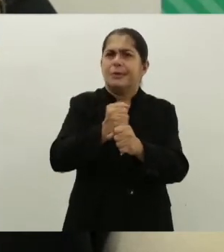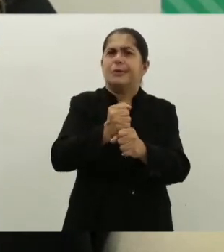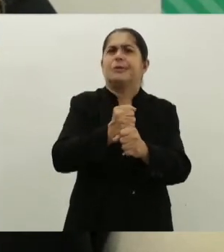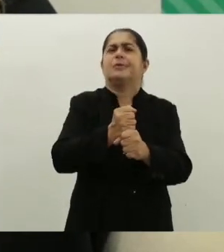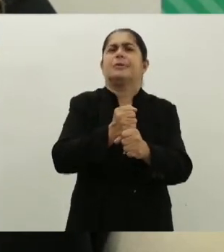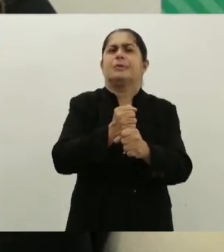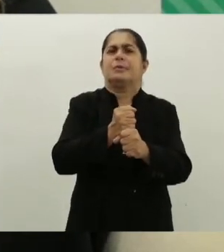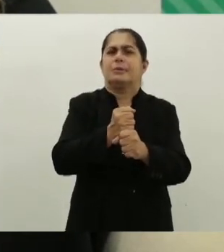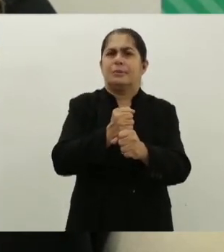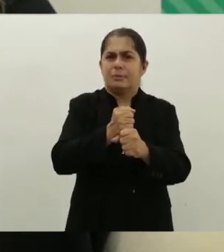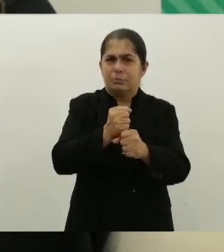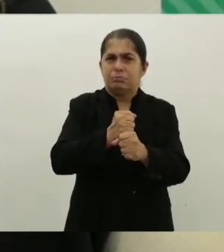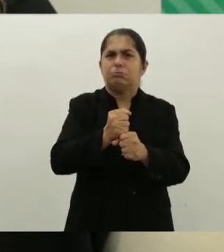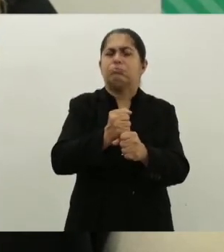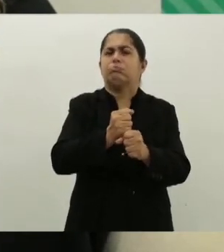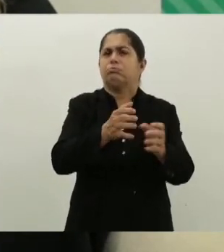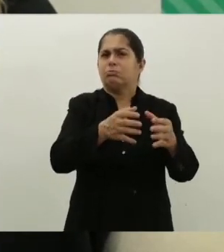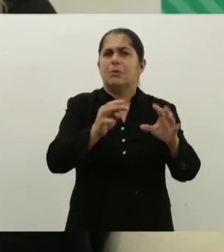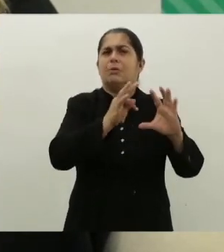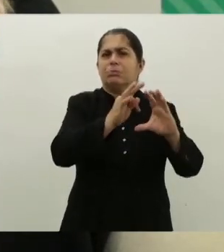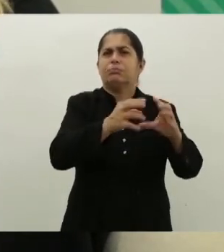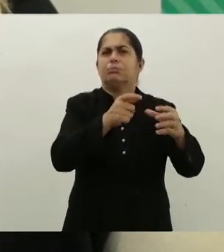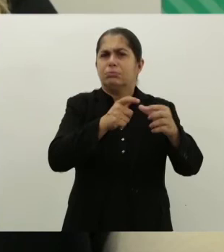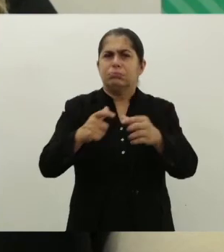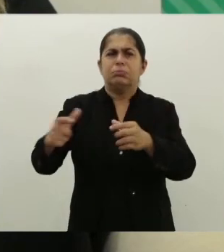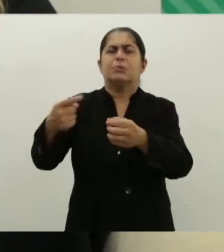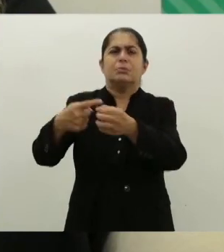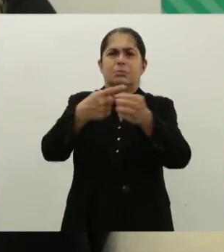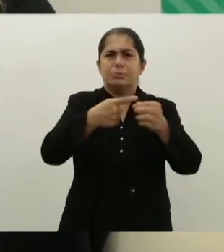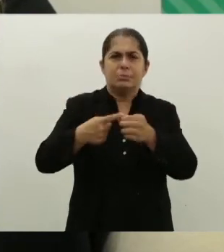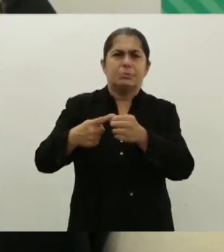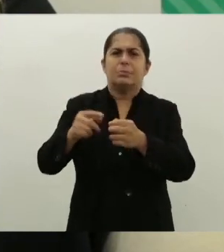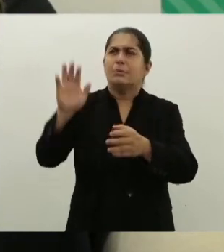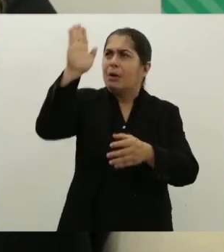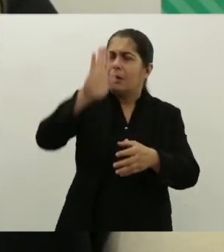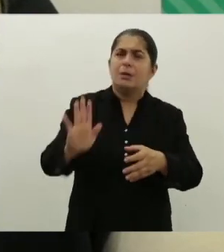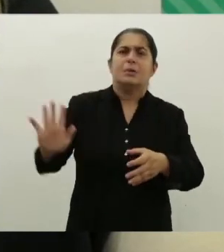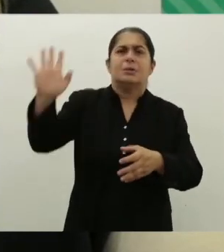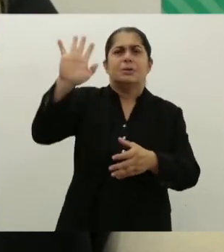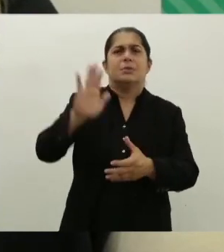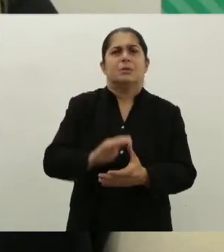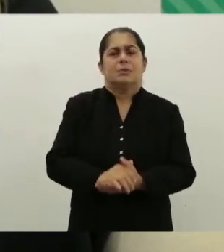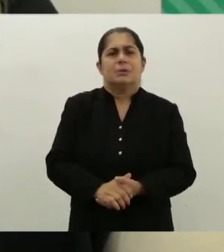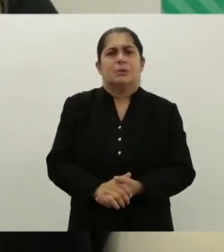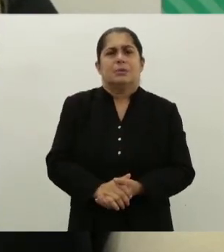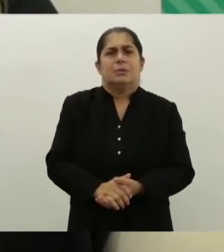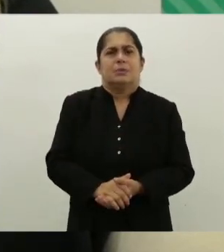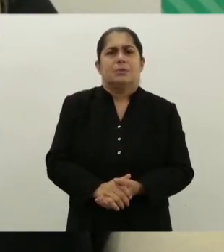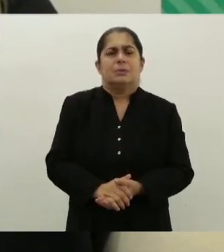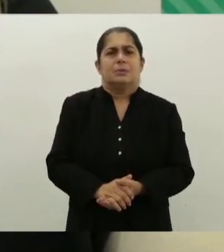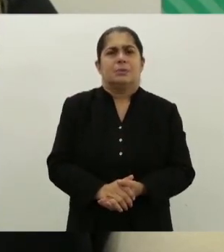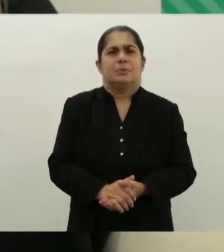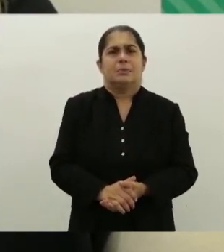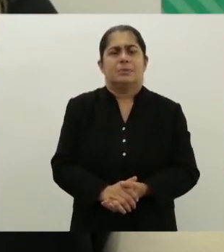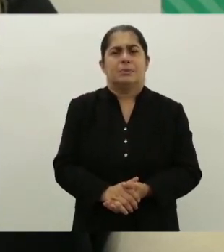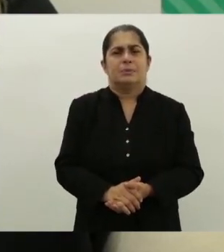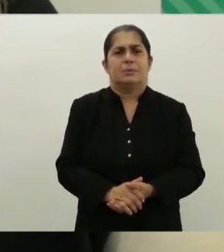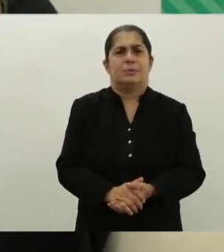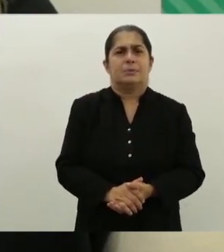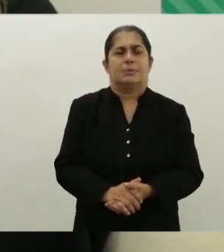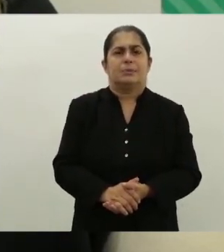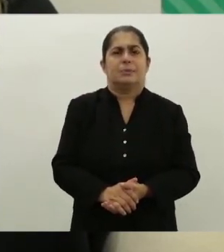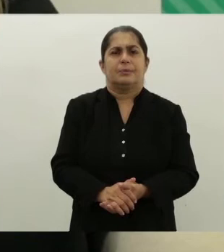a conquista dos conselhos tutelares em todos os municípios brasileiros. E, principalmente,